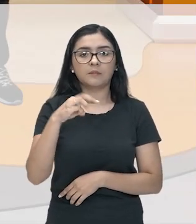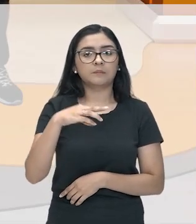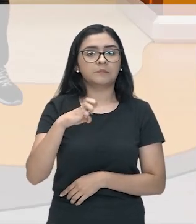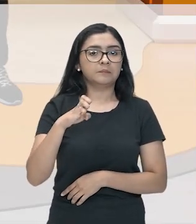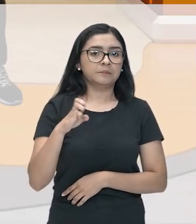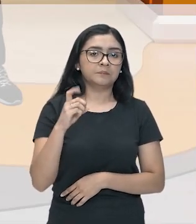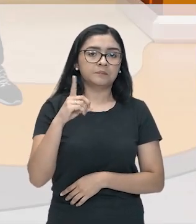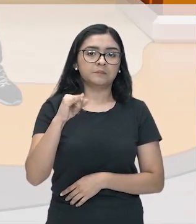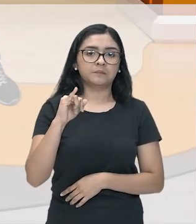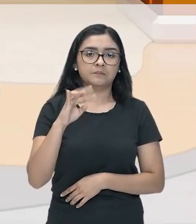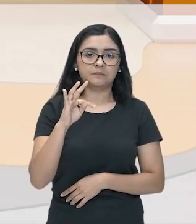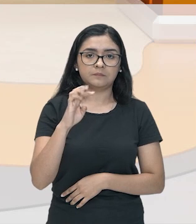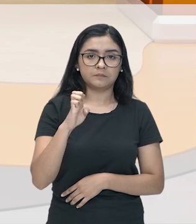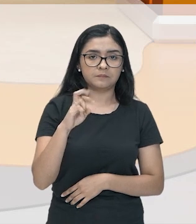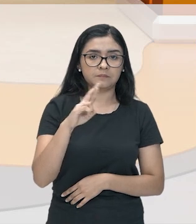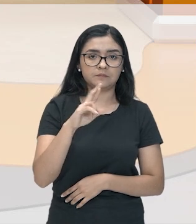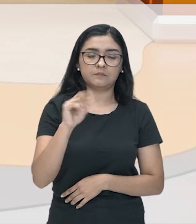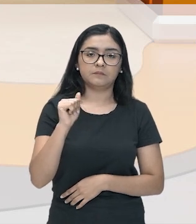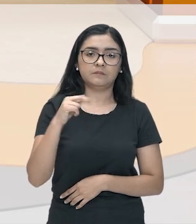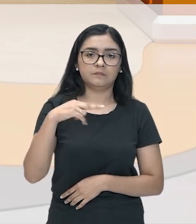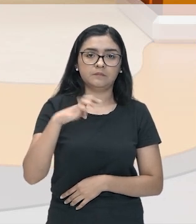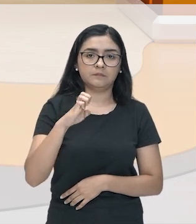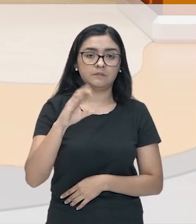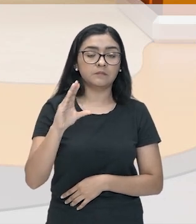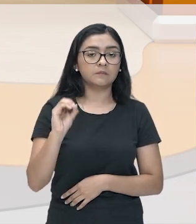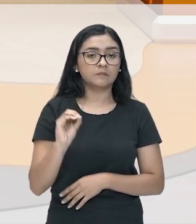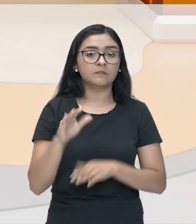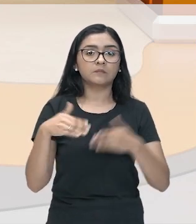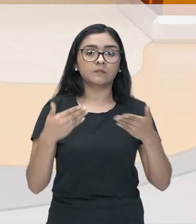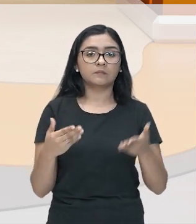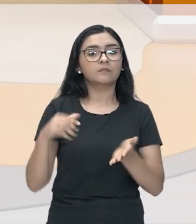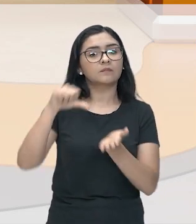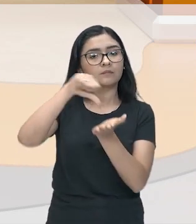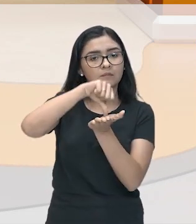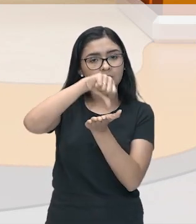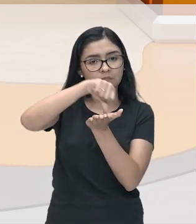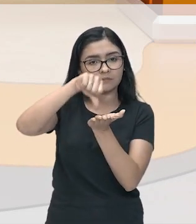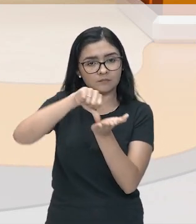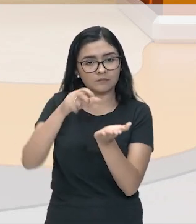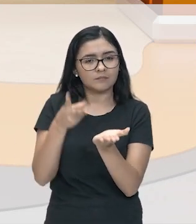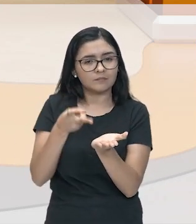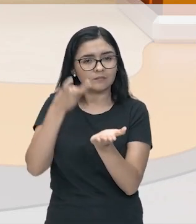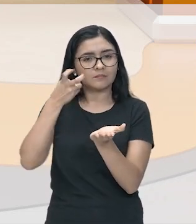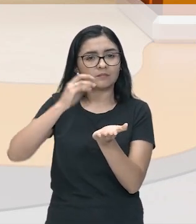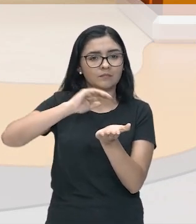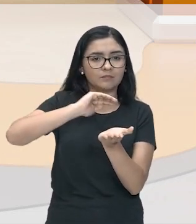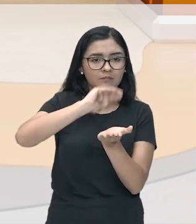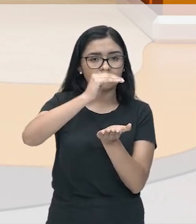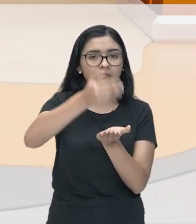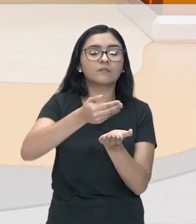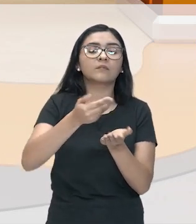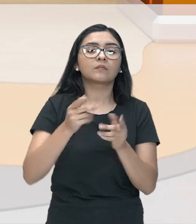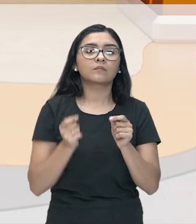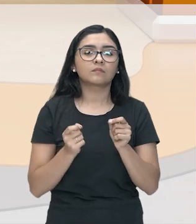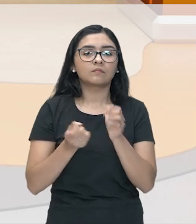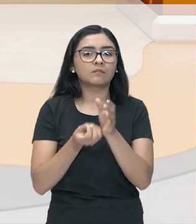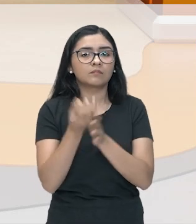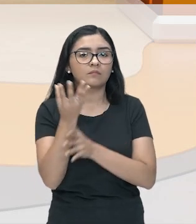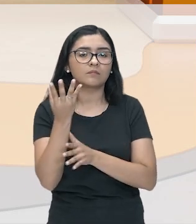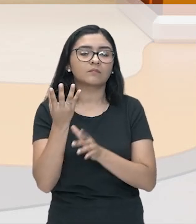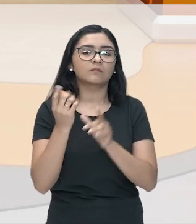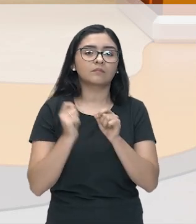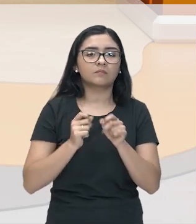galerinha? Então, é nessa região aqui do mapa, olha só, onde a gente consegue observar o surgimento dessas